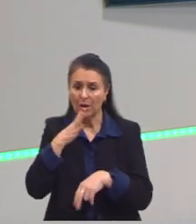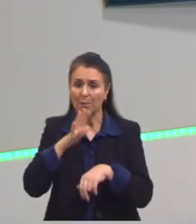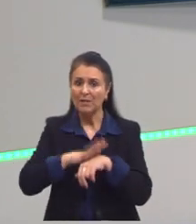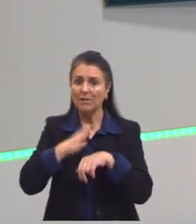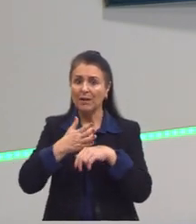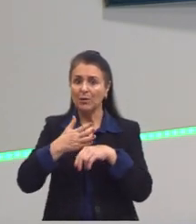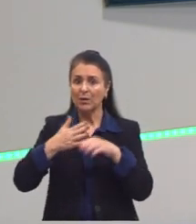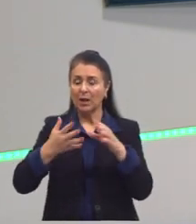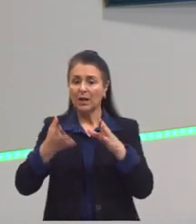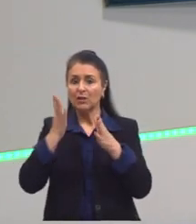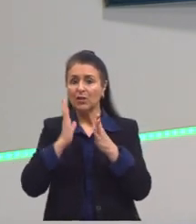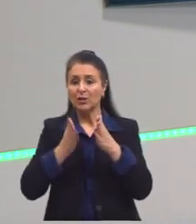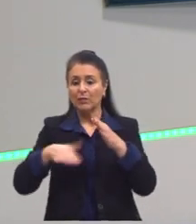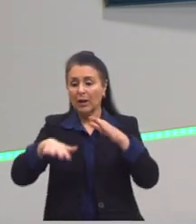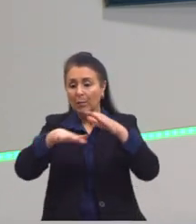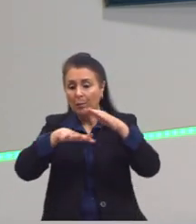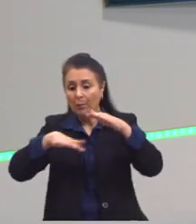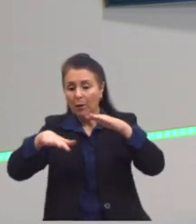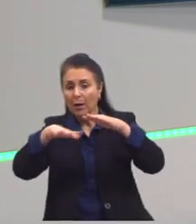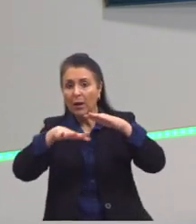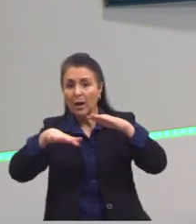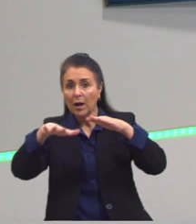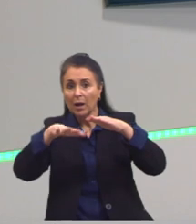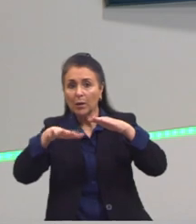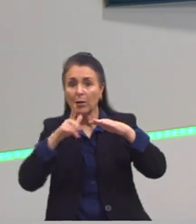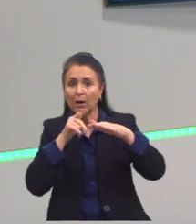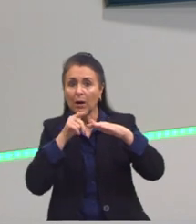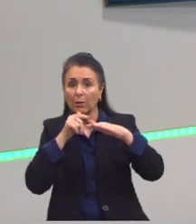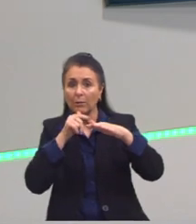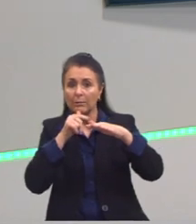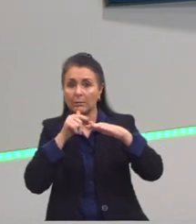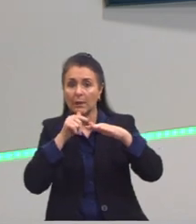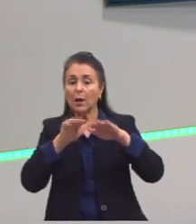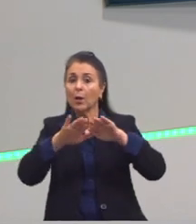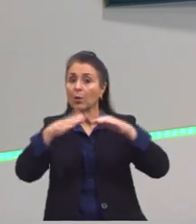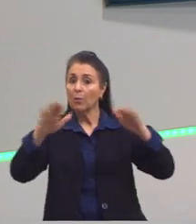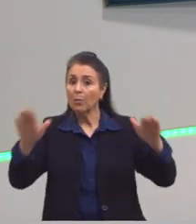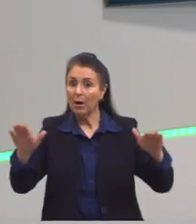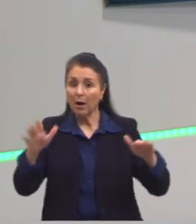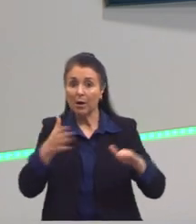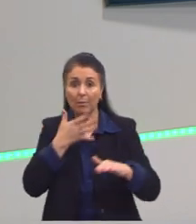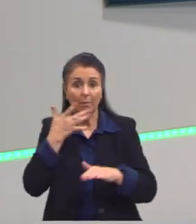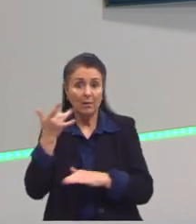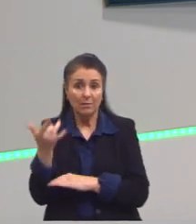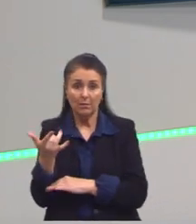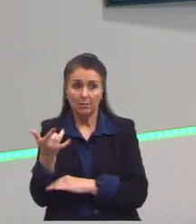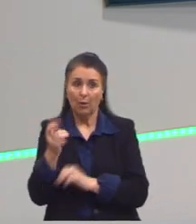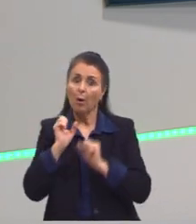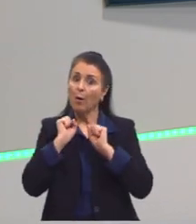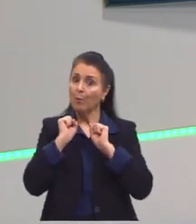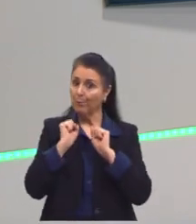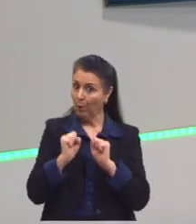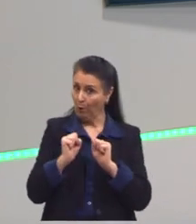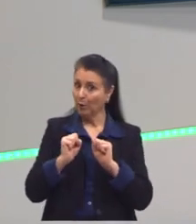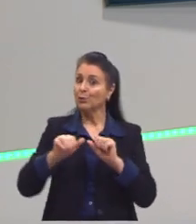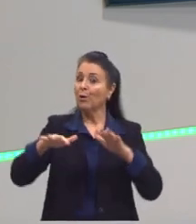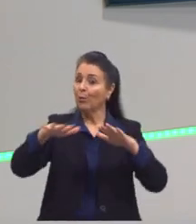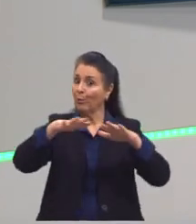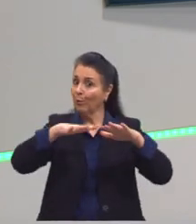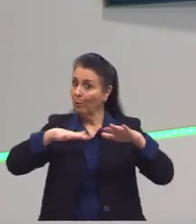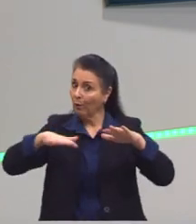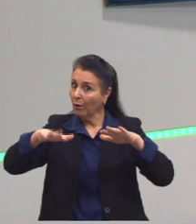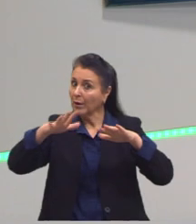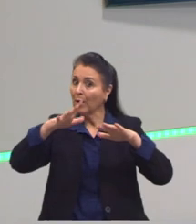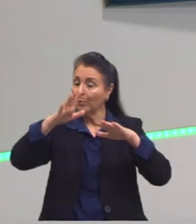no mar do que no rio de água doce. Claro que, às vezes, pode não acontecer também de boiar, mesmo sendo